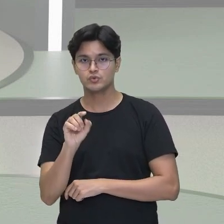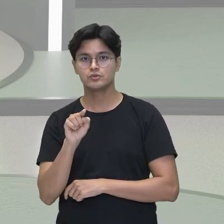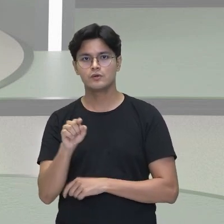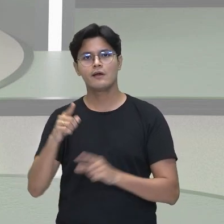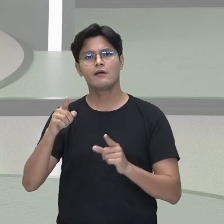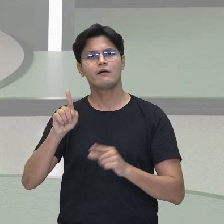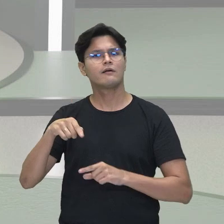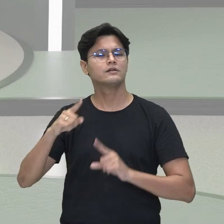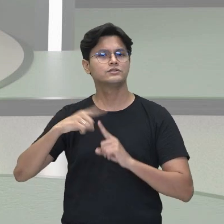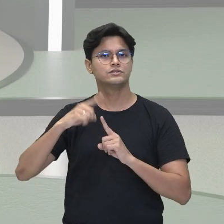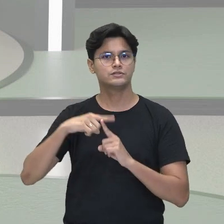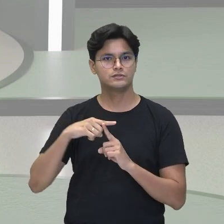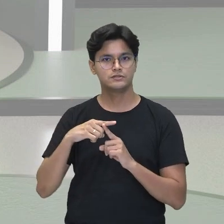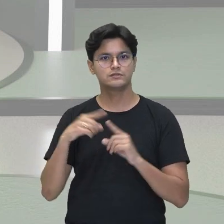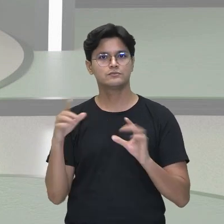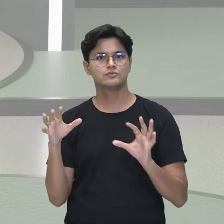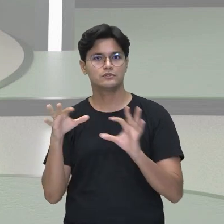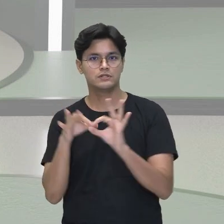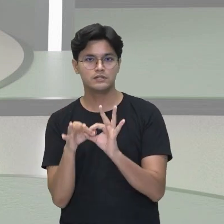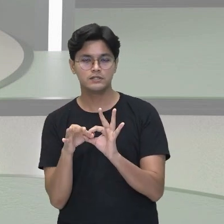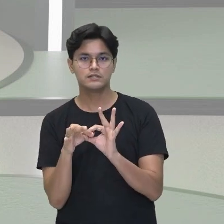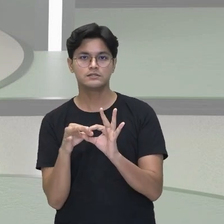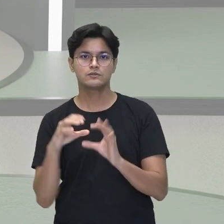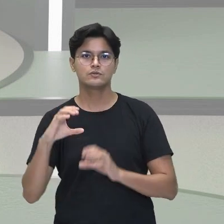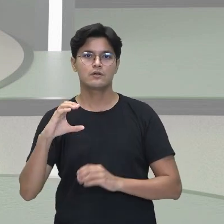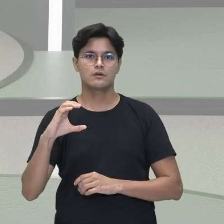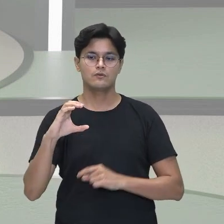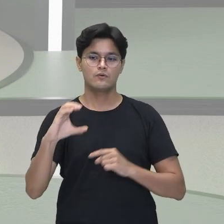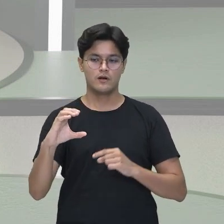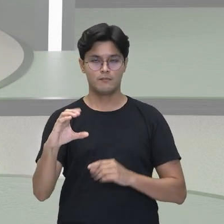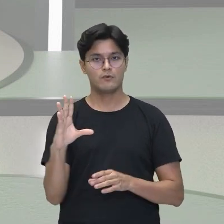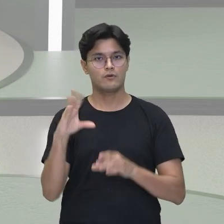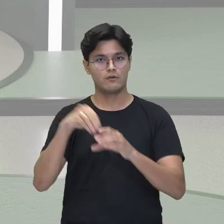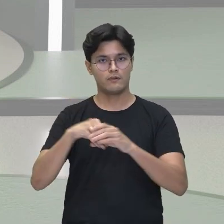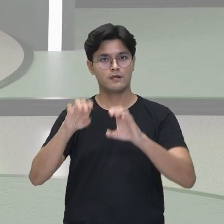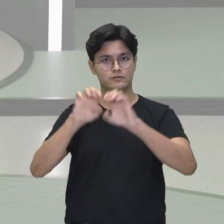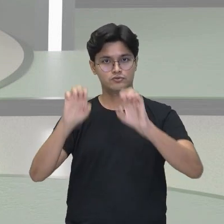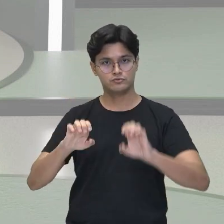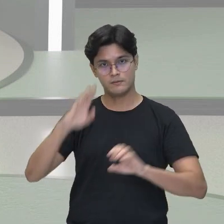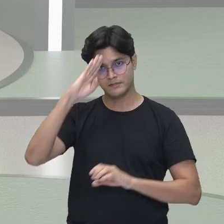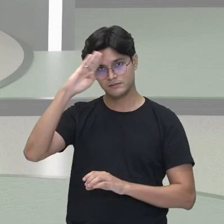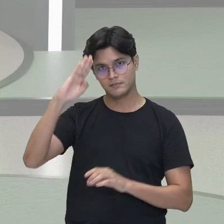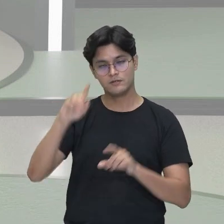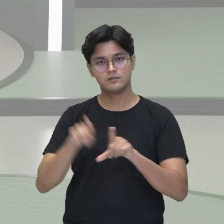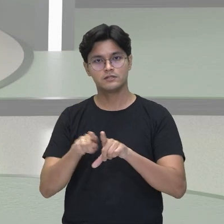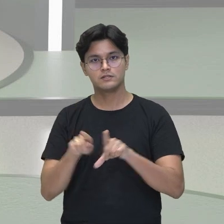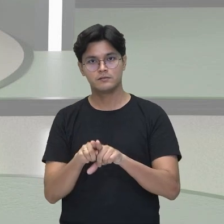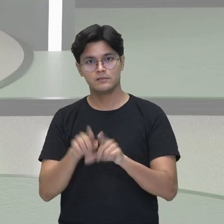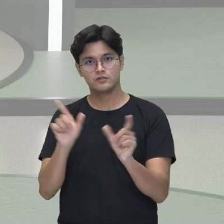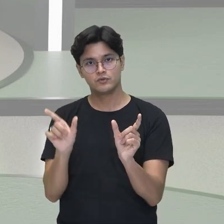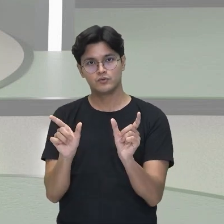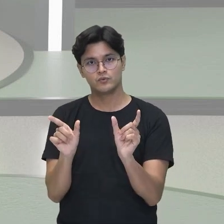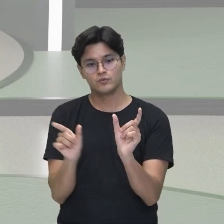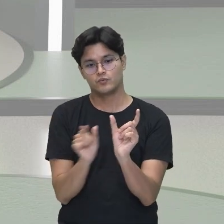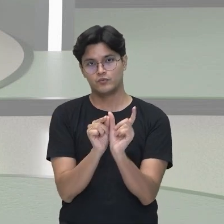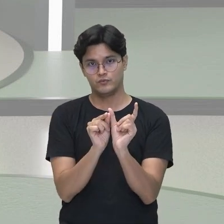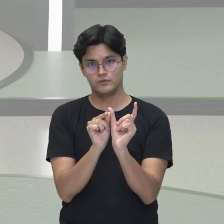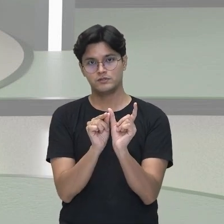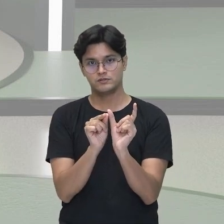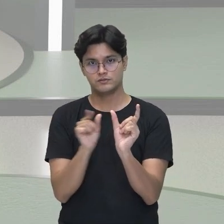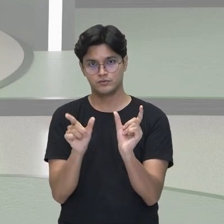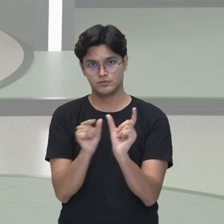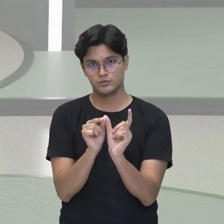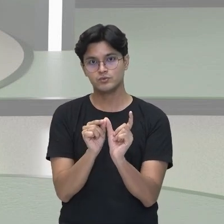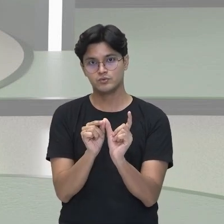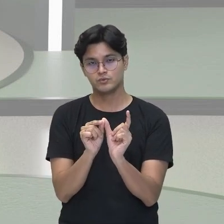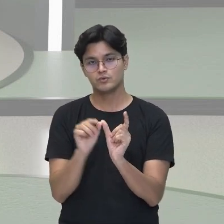ligação entre os carbonos da cadeia principal e a terminação O,